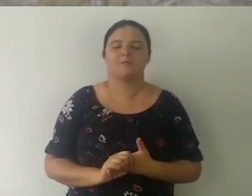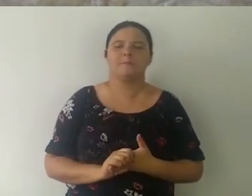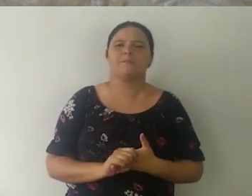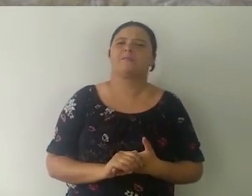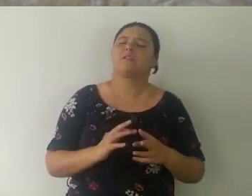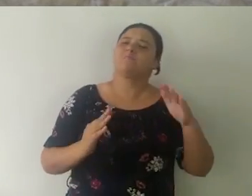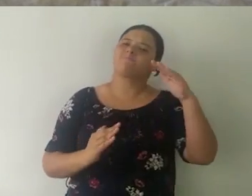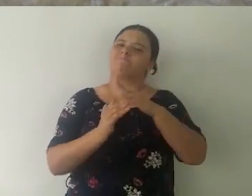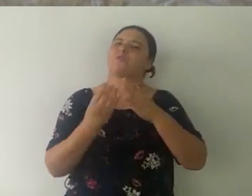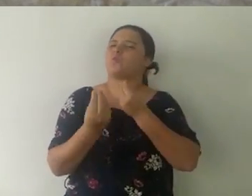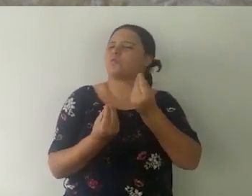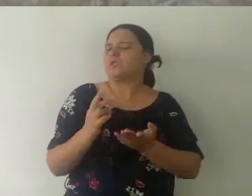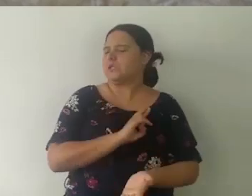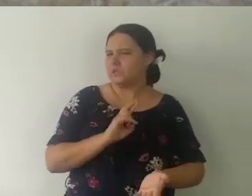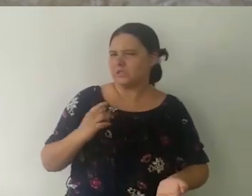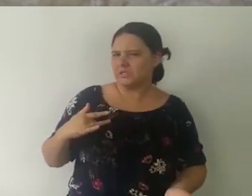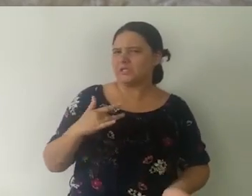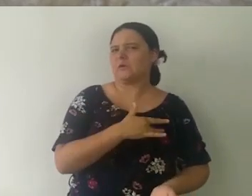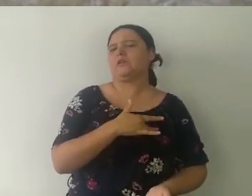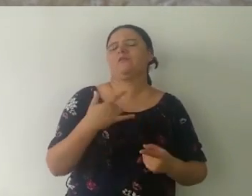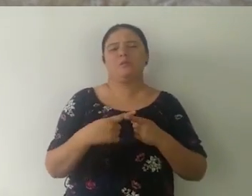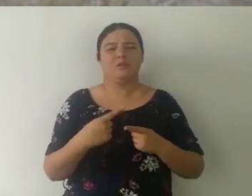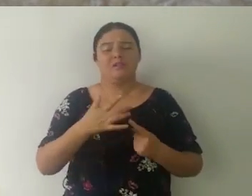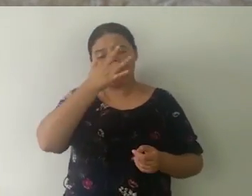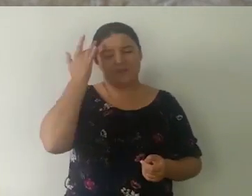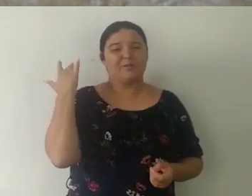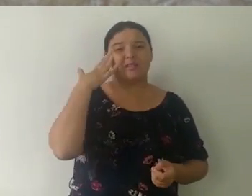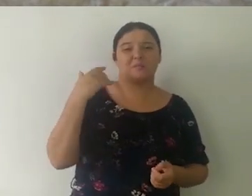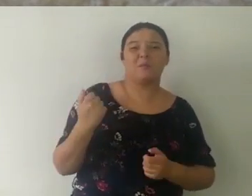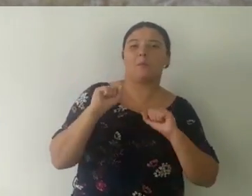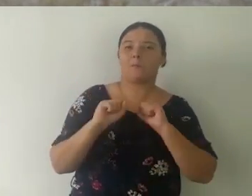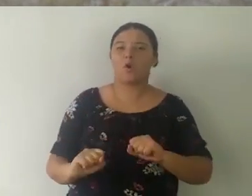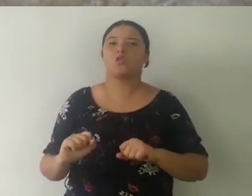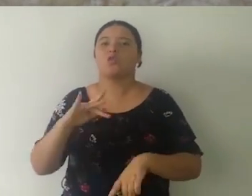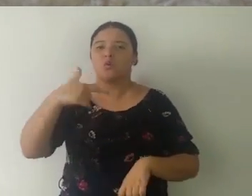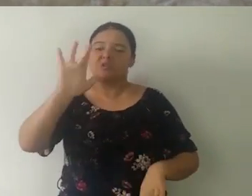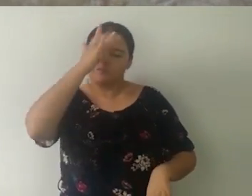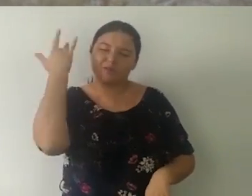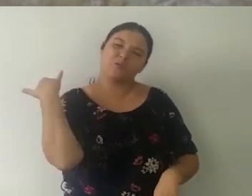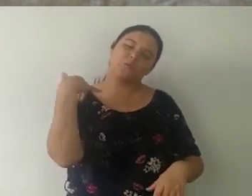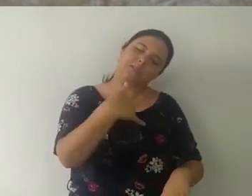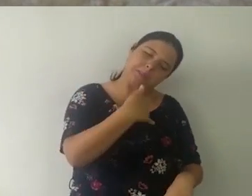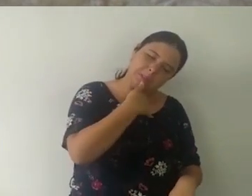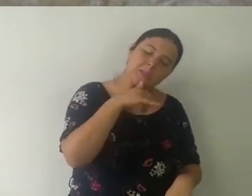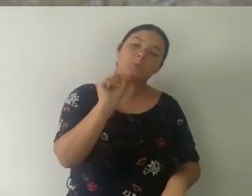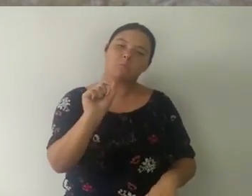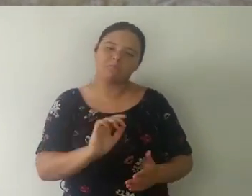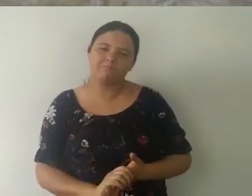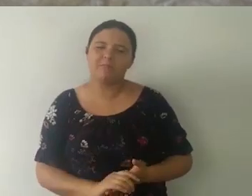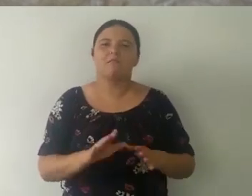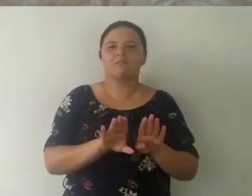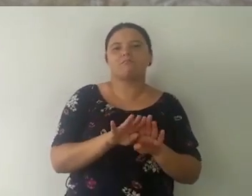relacionamento. Sempre limites saudáveis, né? Pra que ambos saibam até onde eles podem ir. O que que pode tá magoando